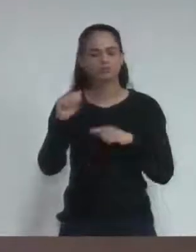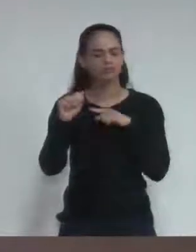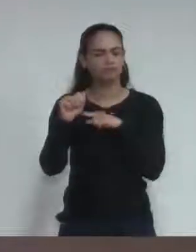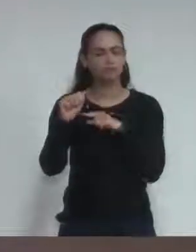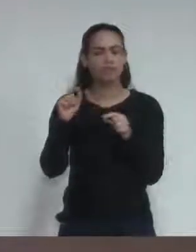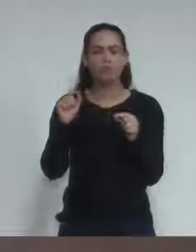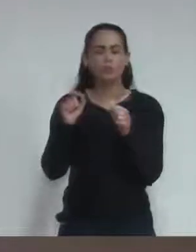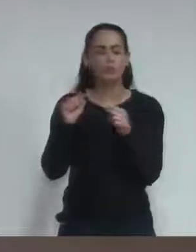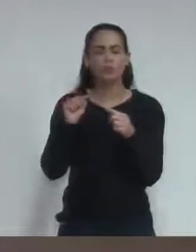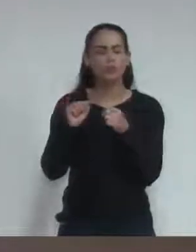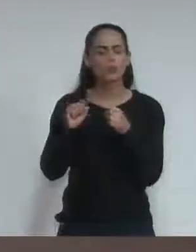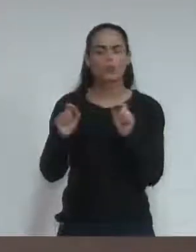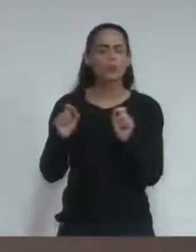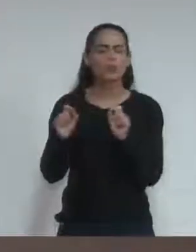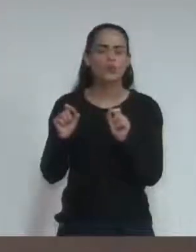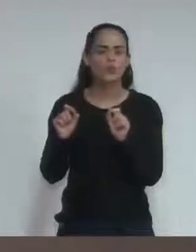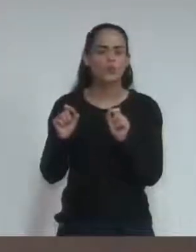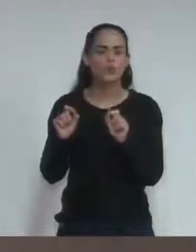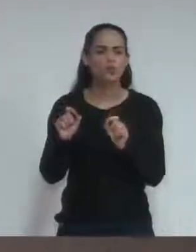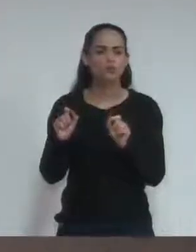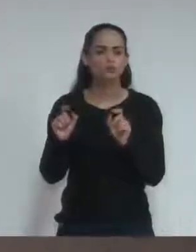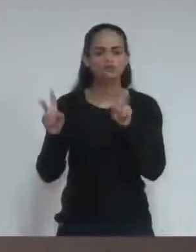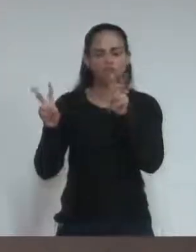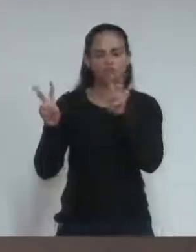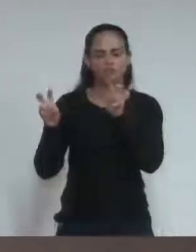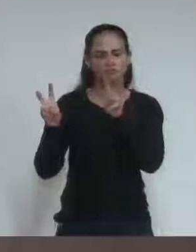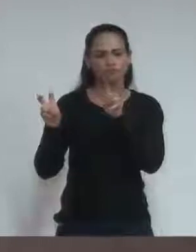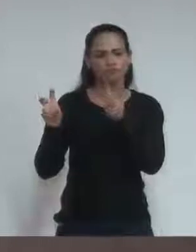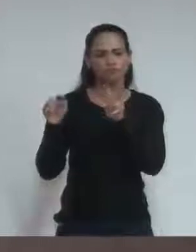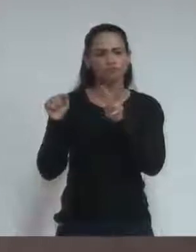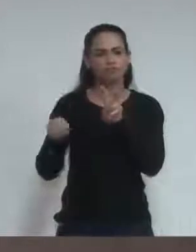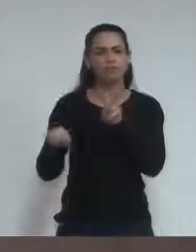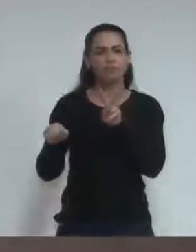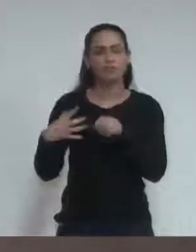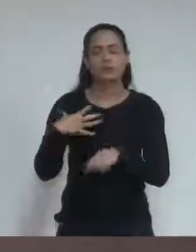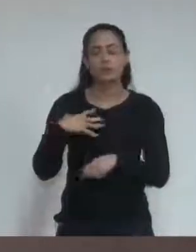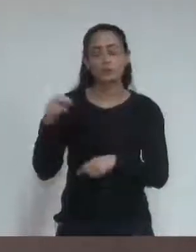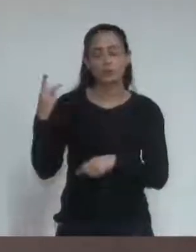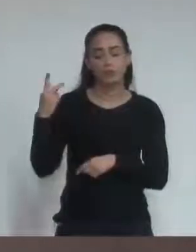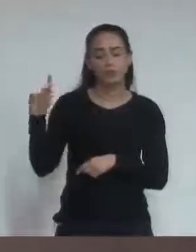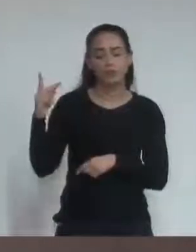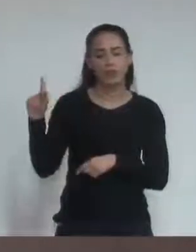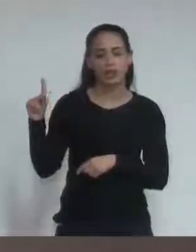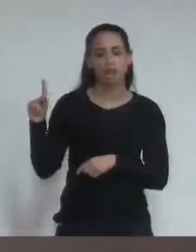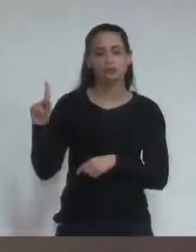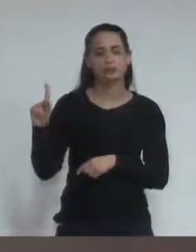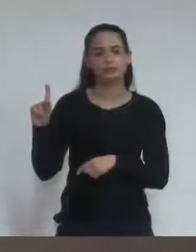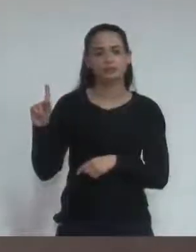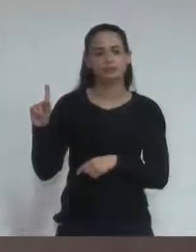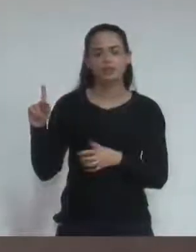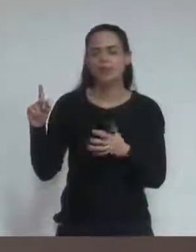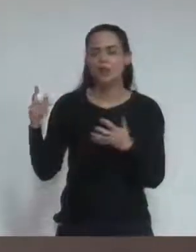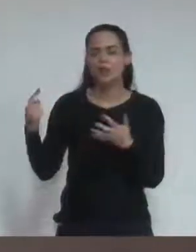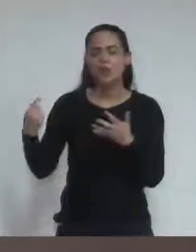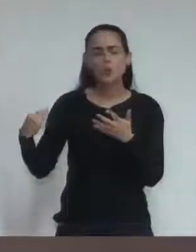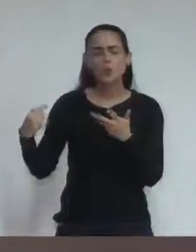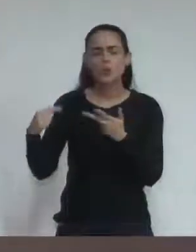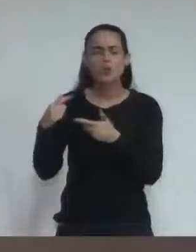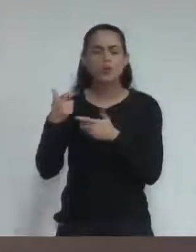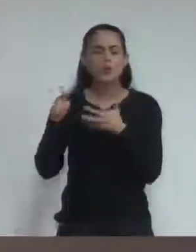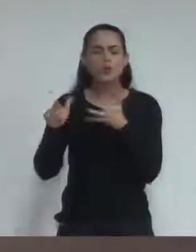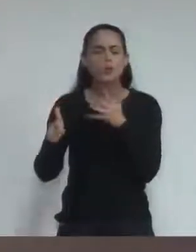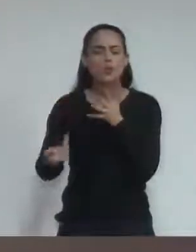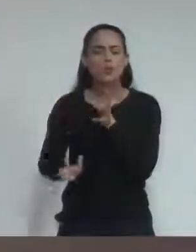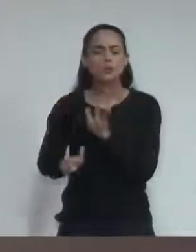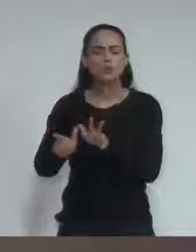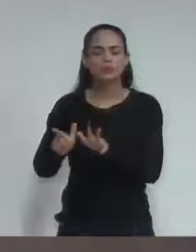tentar sanar ou resolver o problema da questão do que passava o filho dela e mais as outras centenas de crianças que ocupam